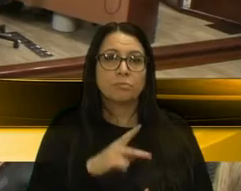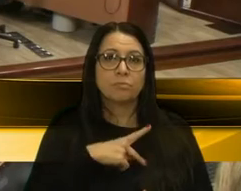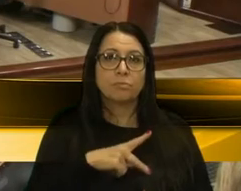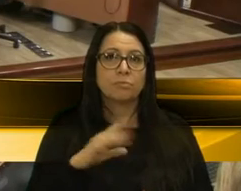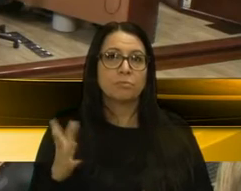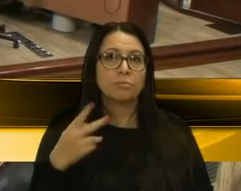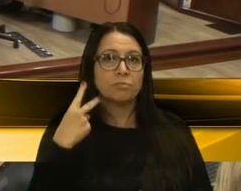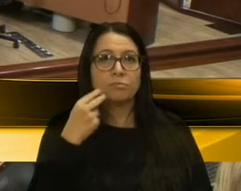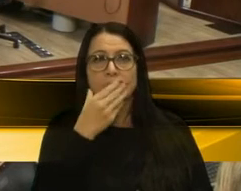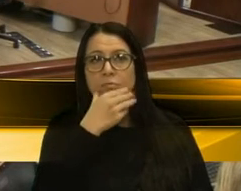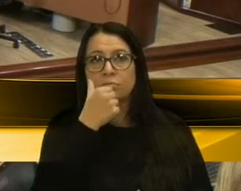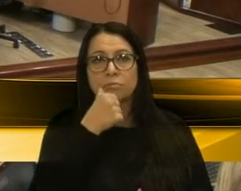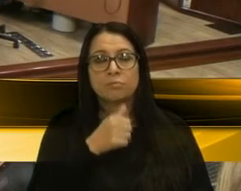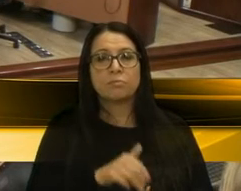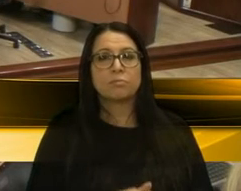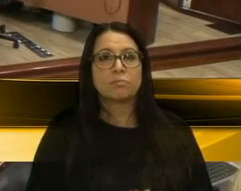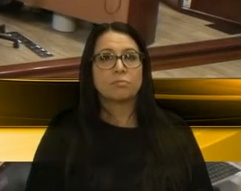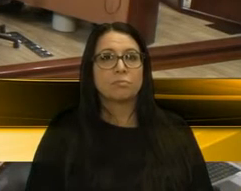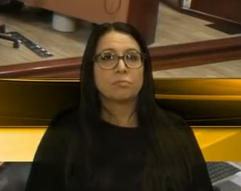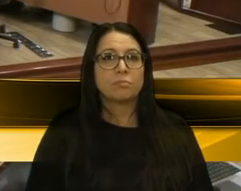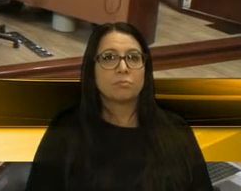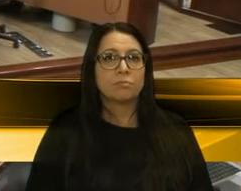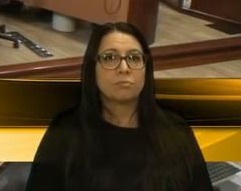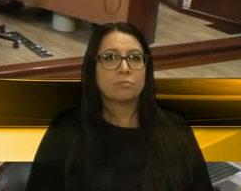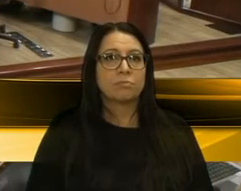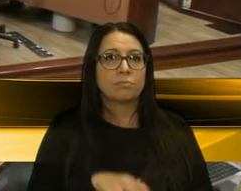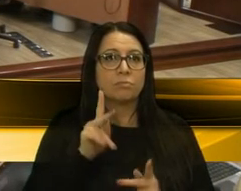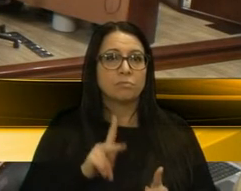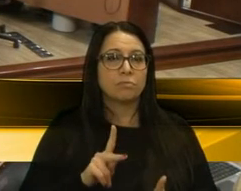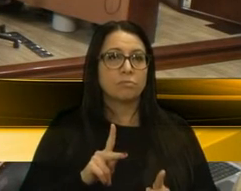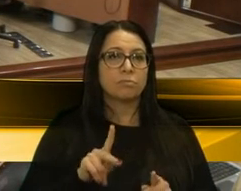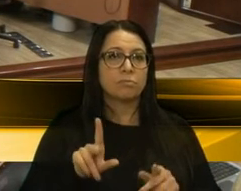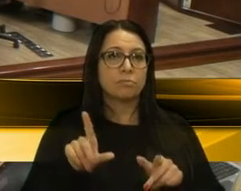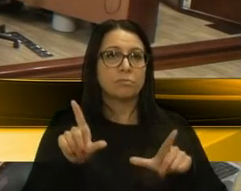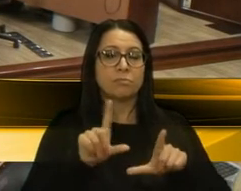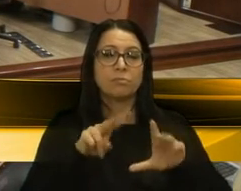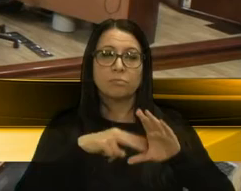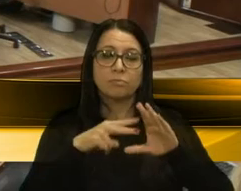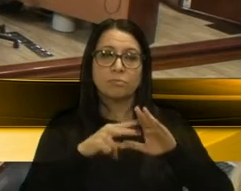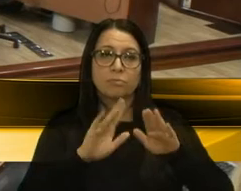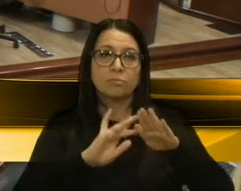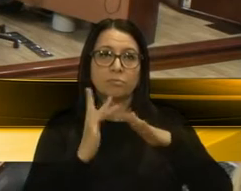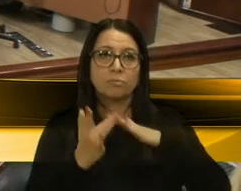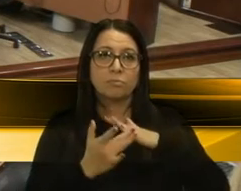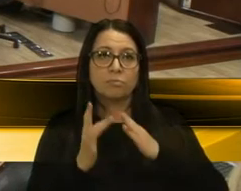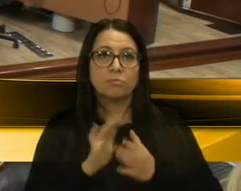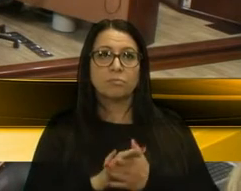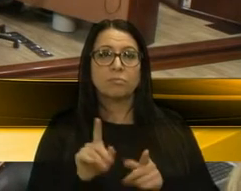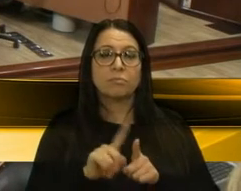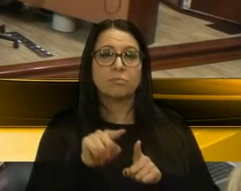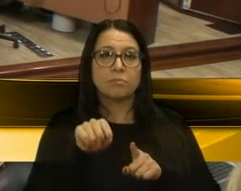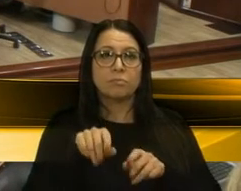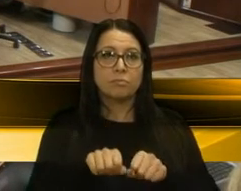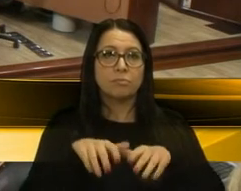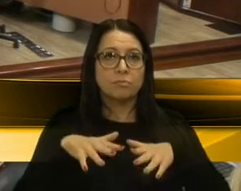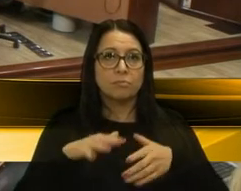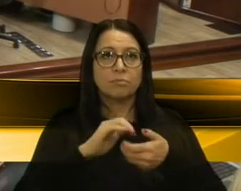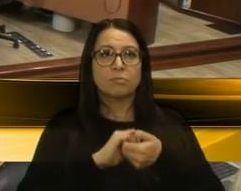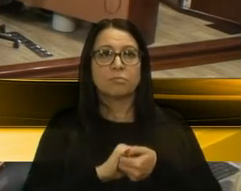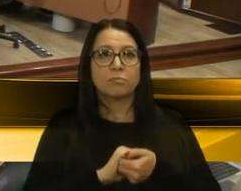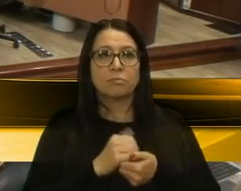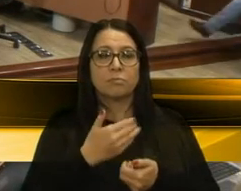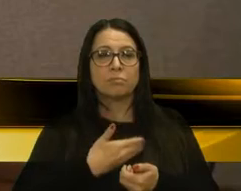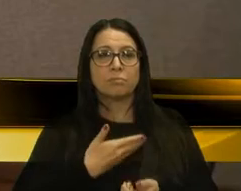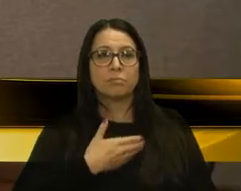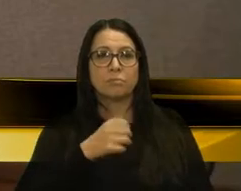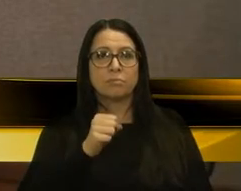Vereadores, pessoal que nos acompanha através da TV Câmara, redes sociais, também aqui do plenário, saudar nosso amigo Stéfili, que está aí nos